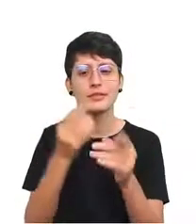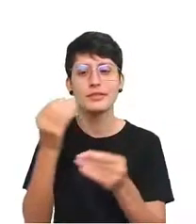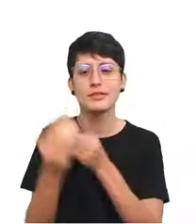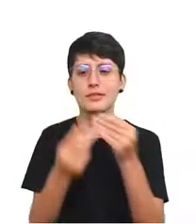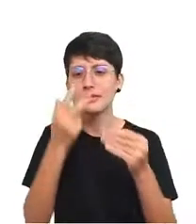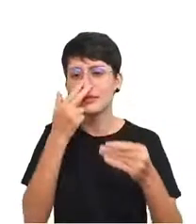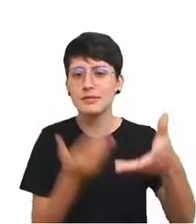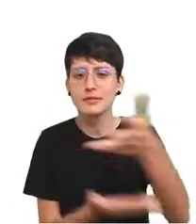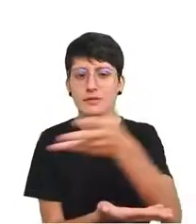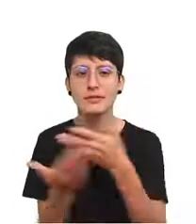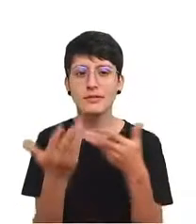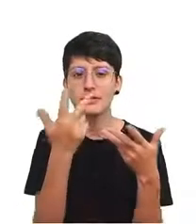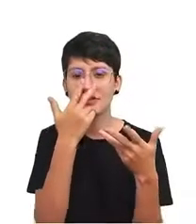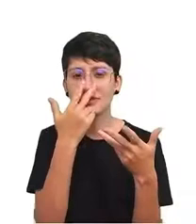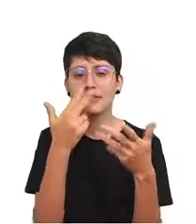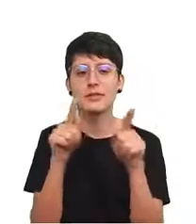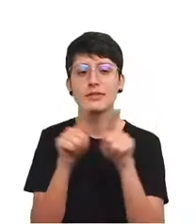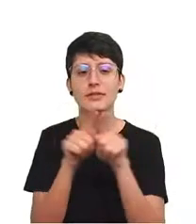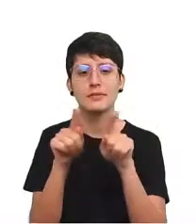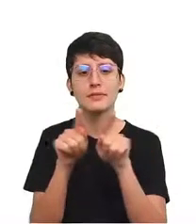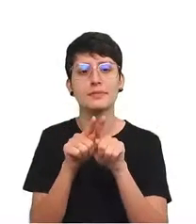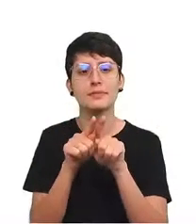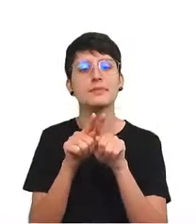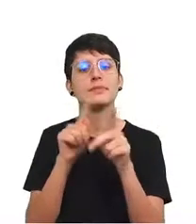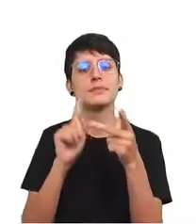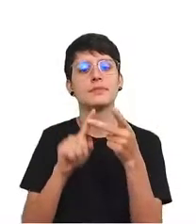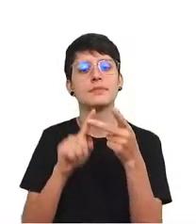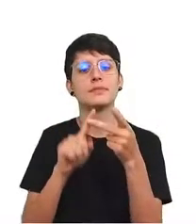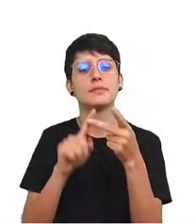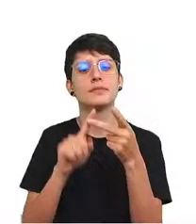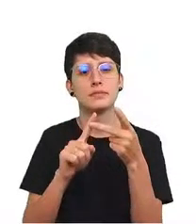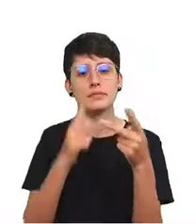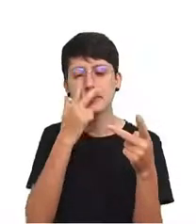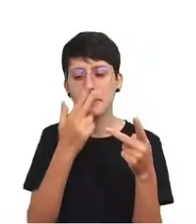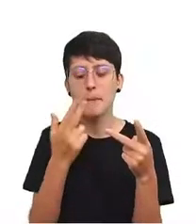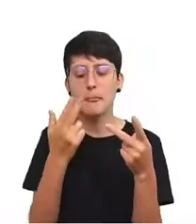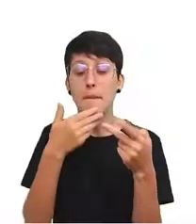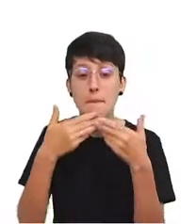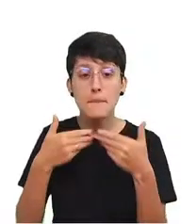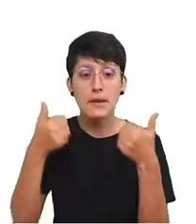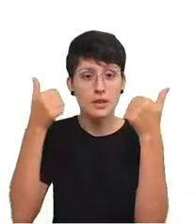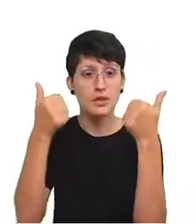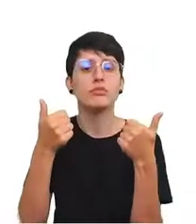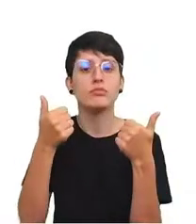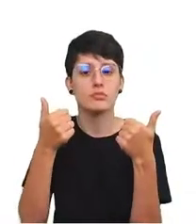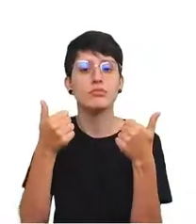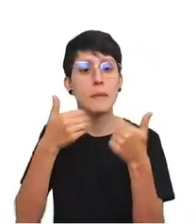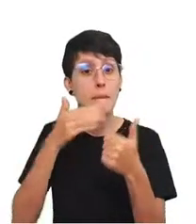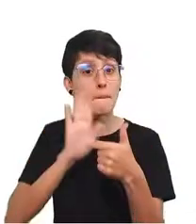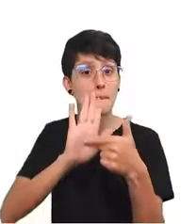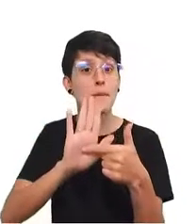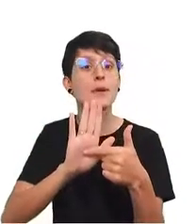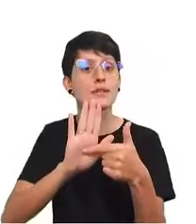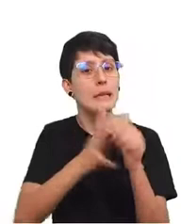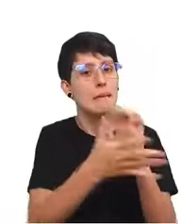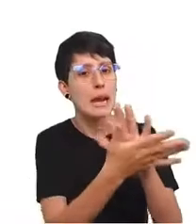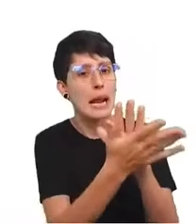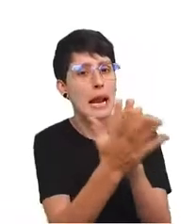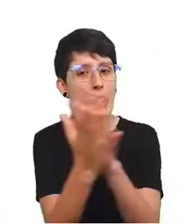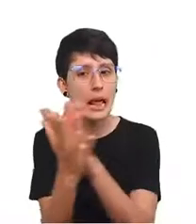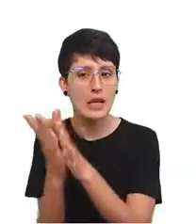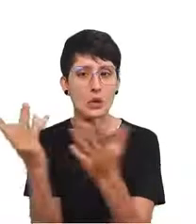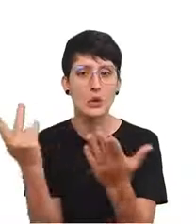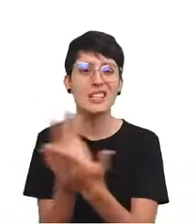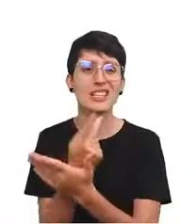expectativa de mortes era menor. Isso mostra a devastação que provavelmente ocorreu nesses países.